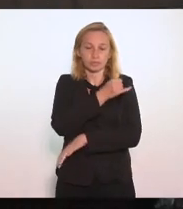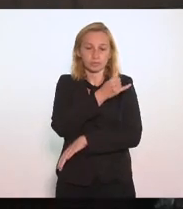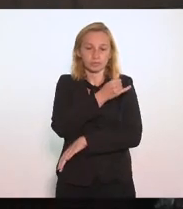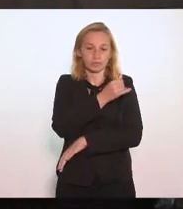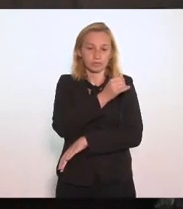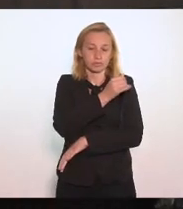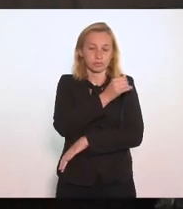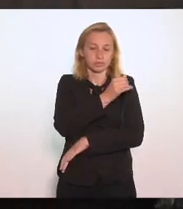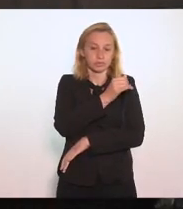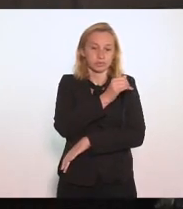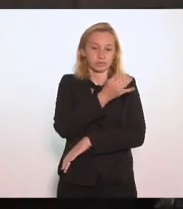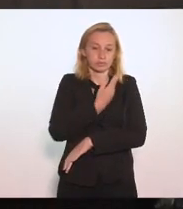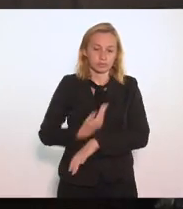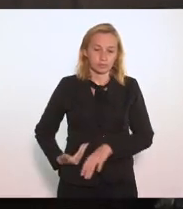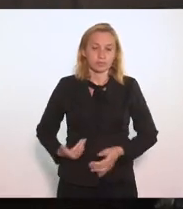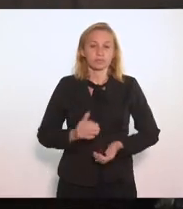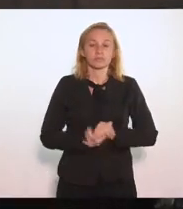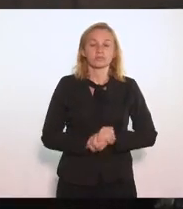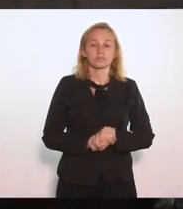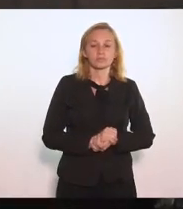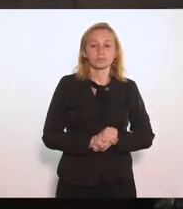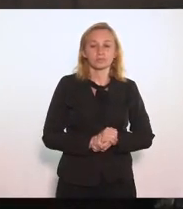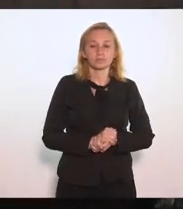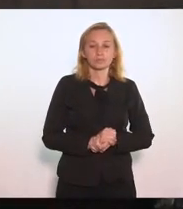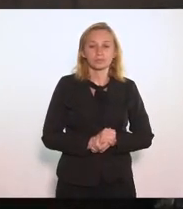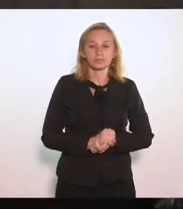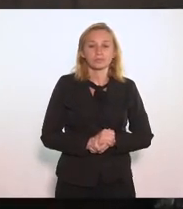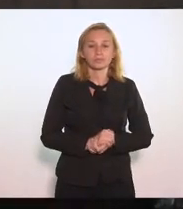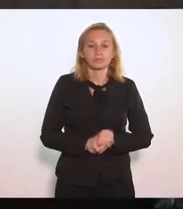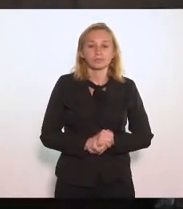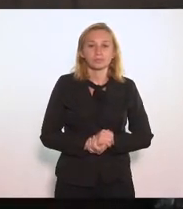região Dos lagos Tinha como premissa